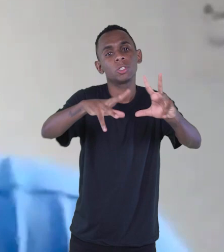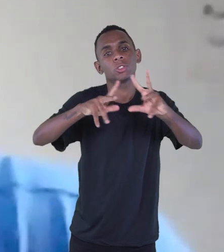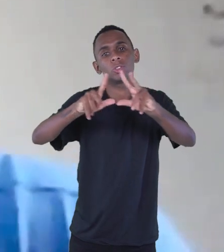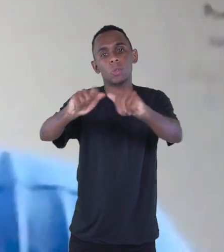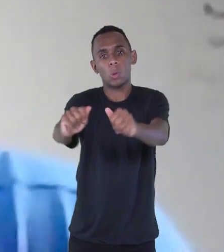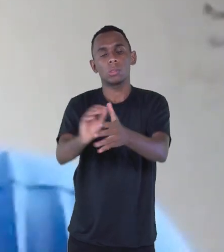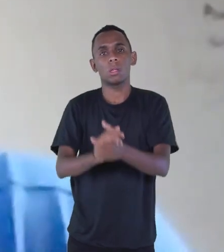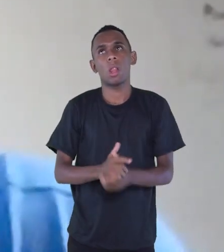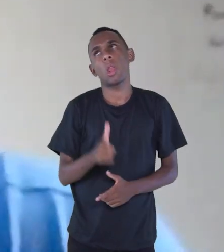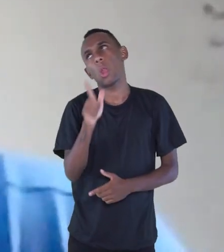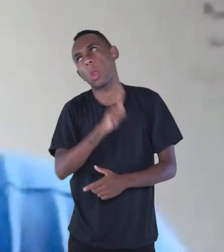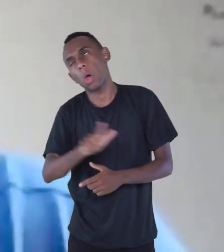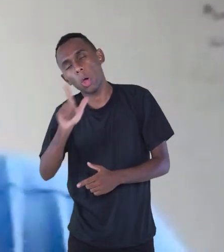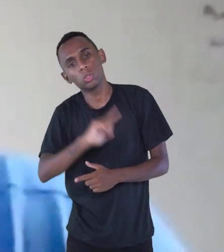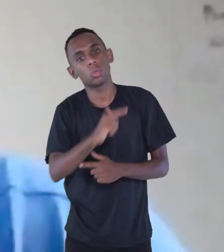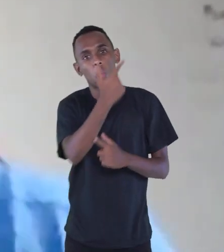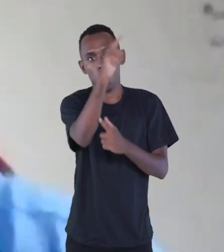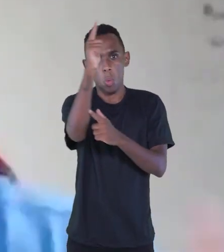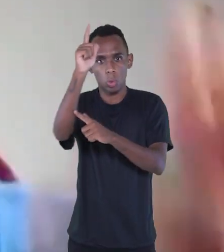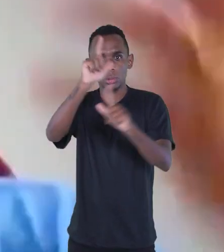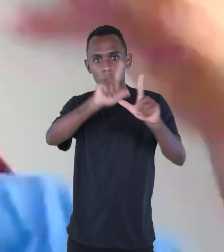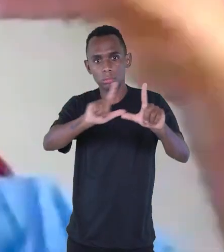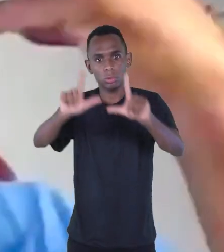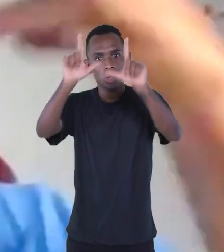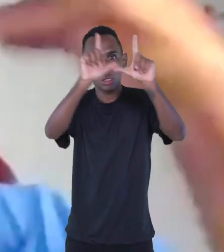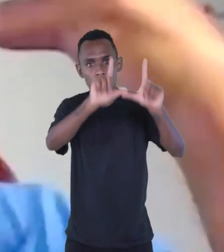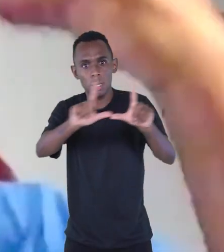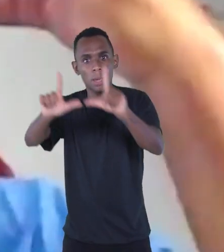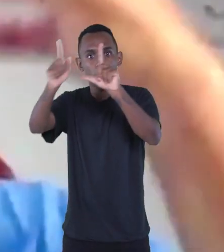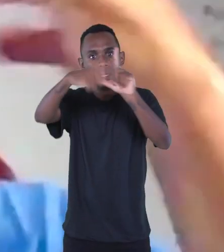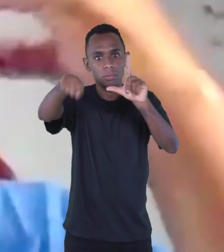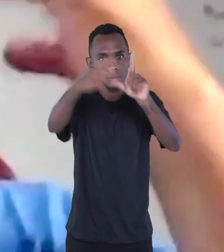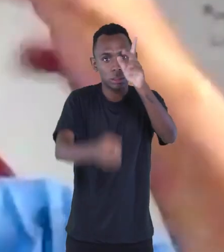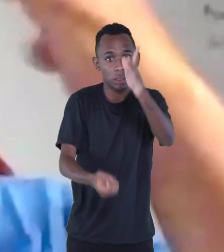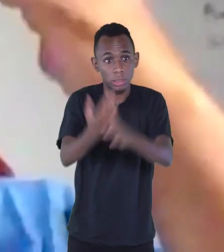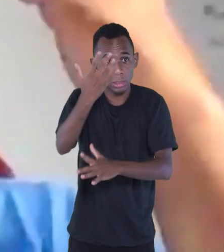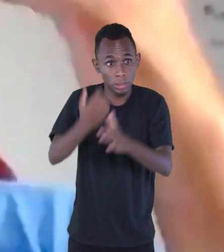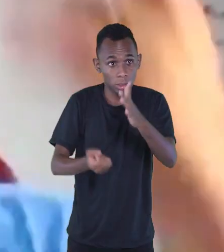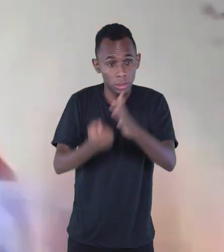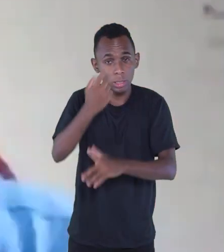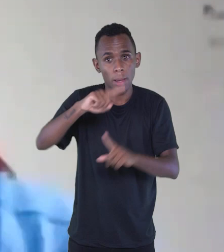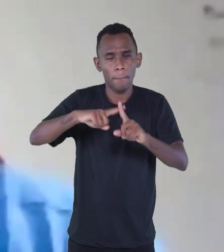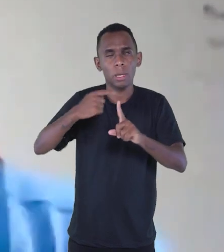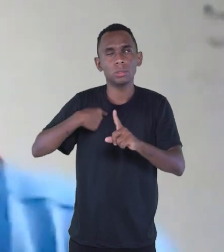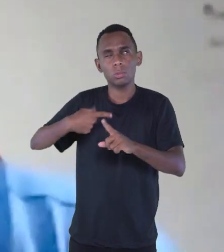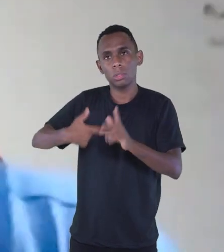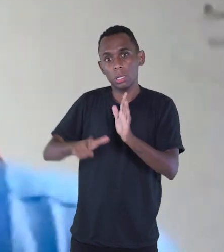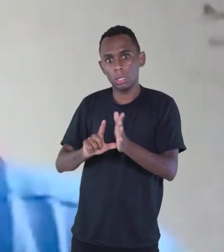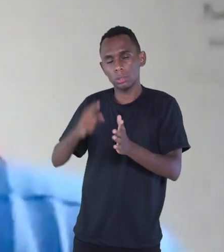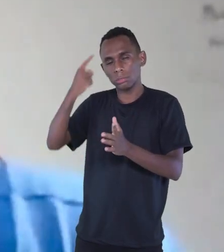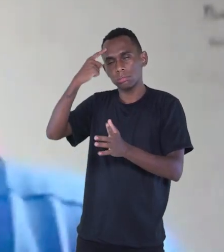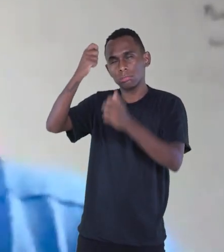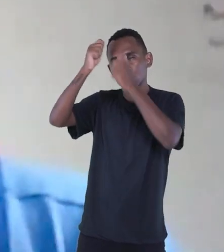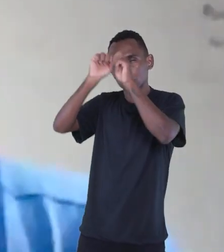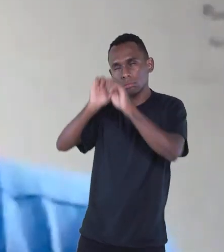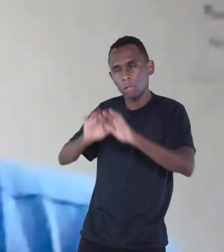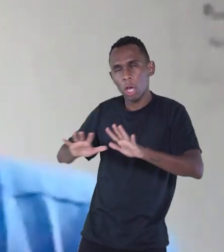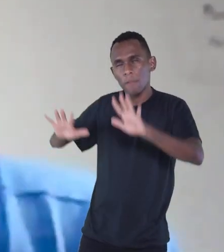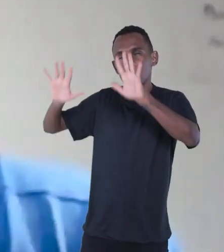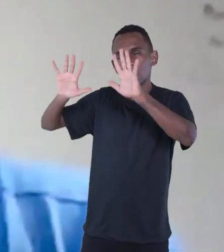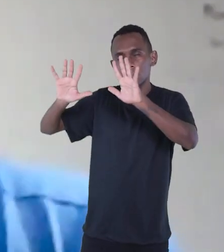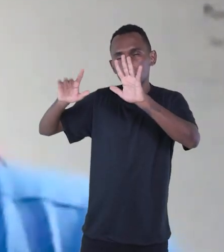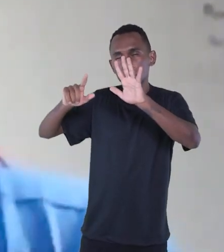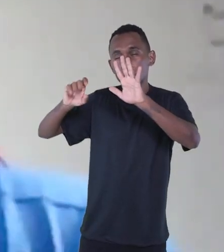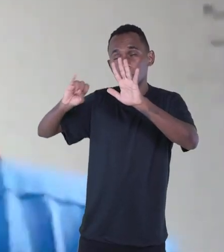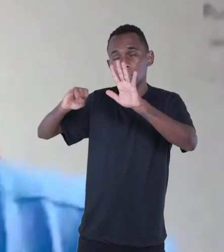Lógico que são outras imagens que o ouvinte vai criar. Mas a história, eu visualizo ela mentalmente. Se eu não visualizar, eu não